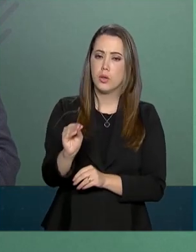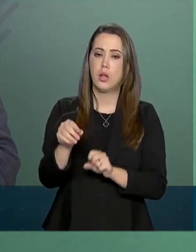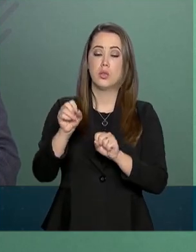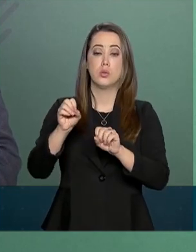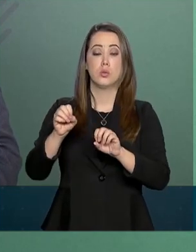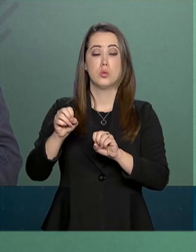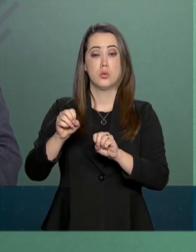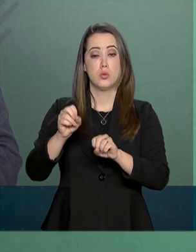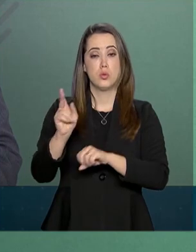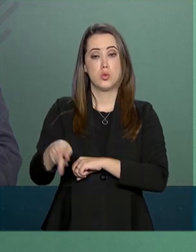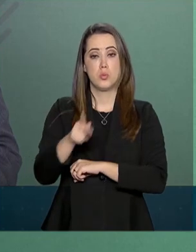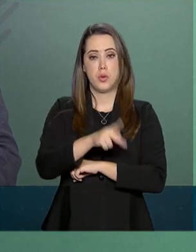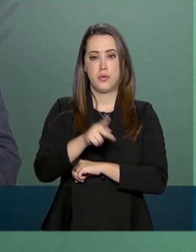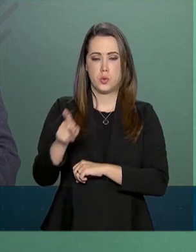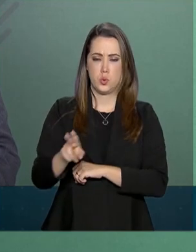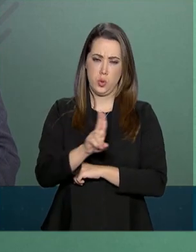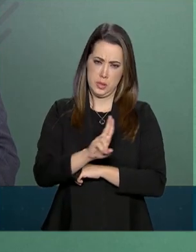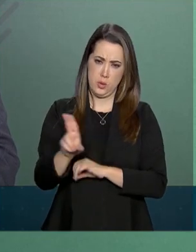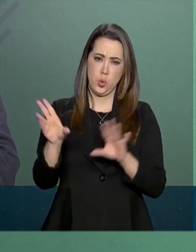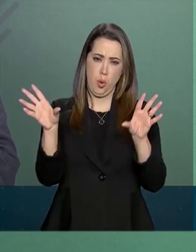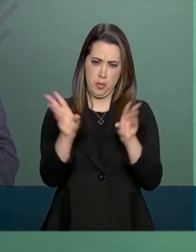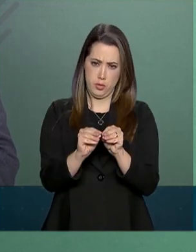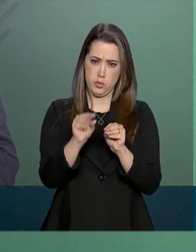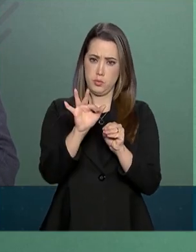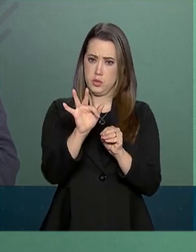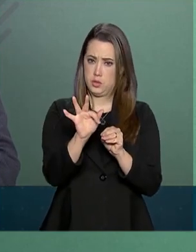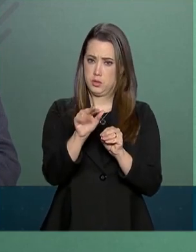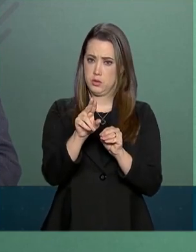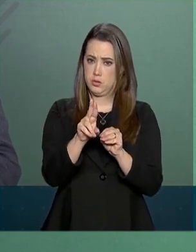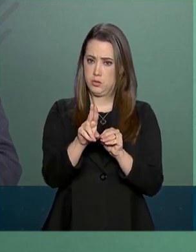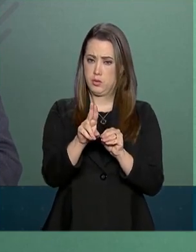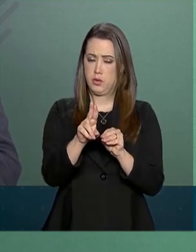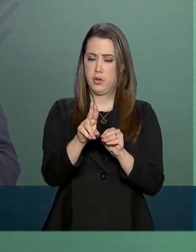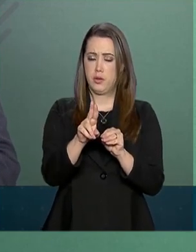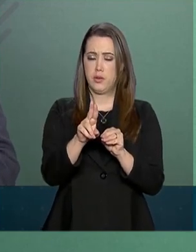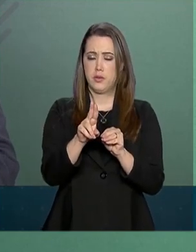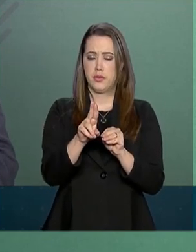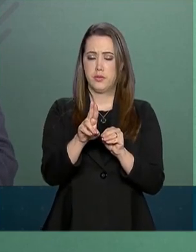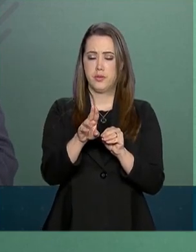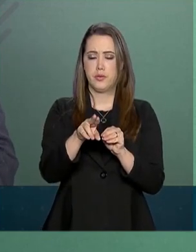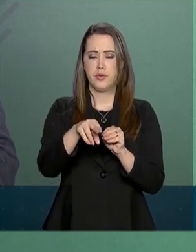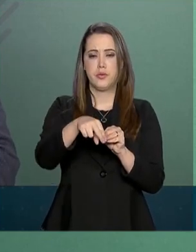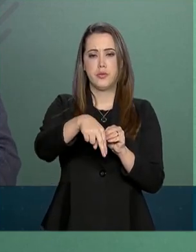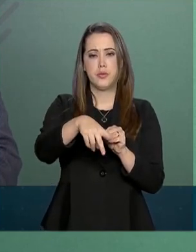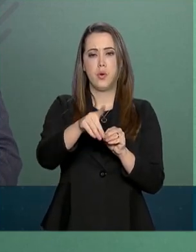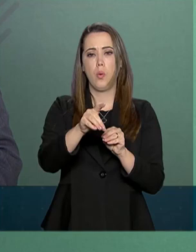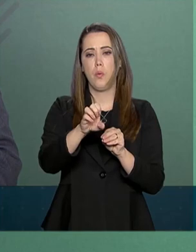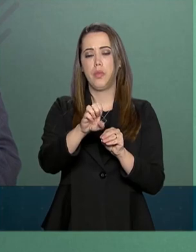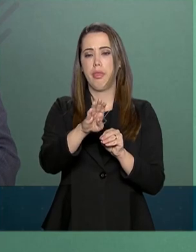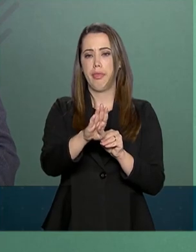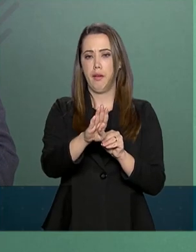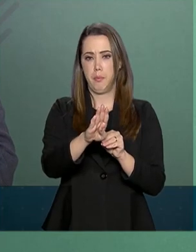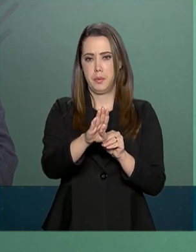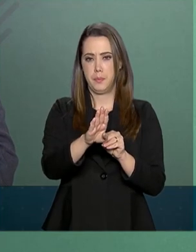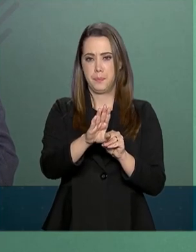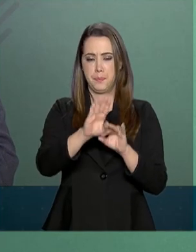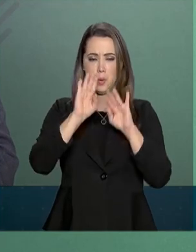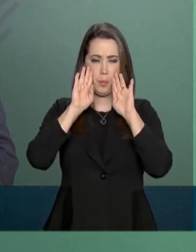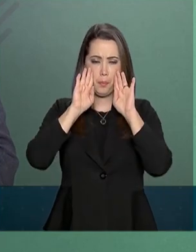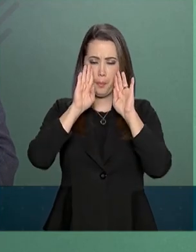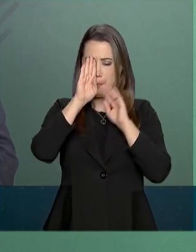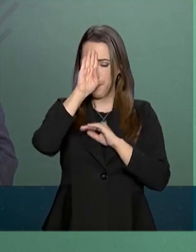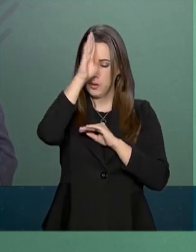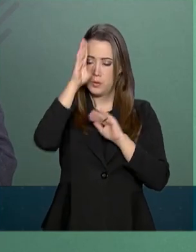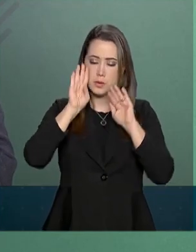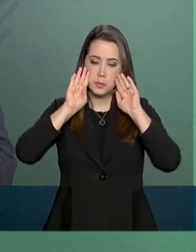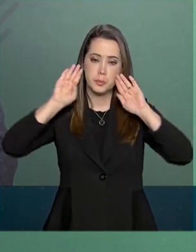Fundeb, privilegiando esse nível de educação nos projetos da pasta. O ministério